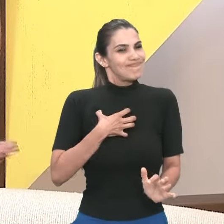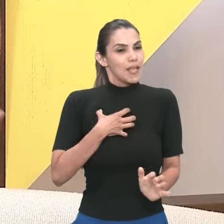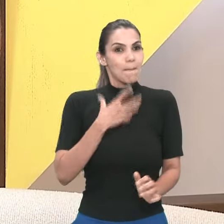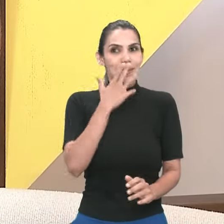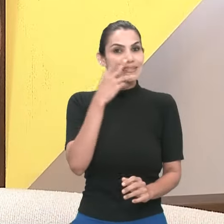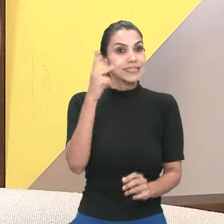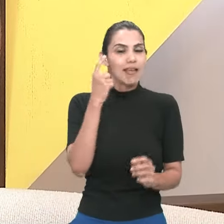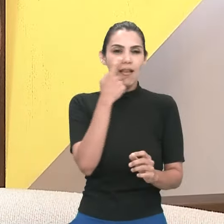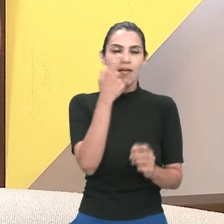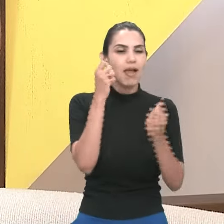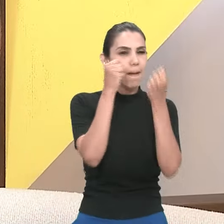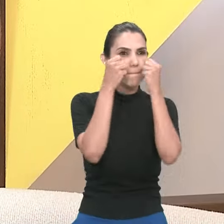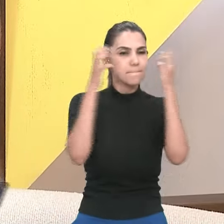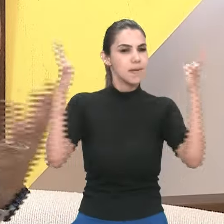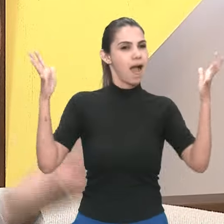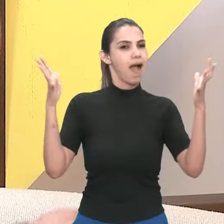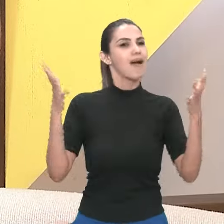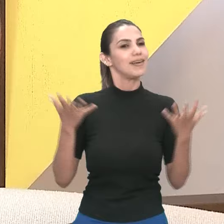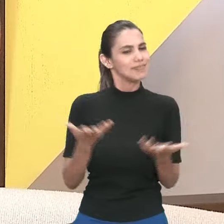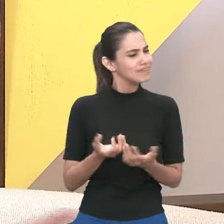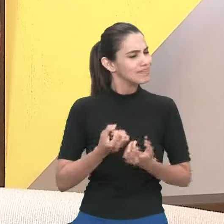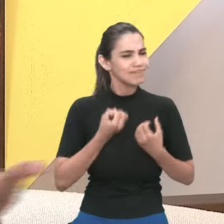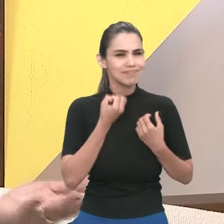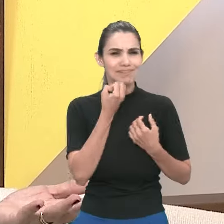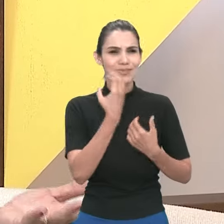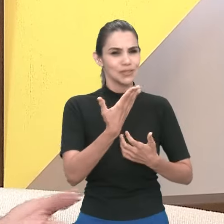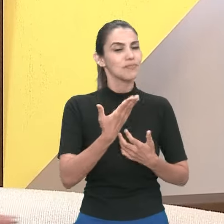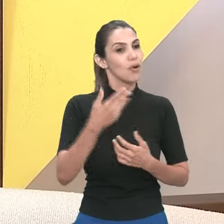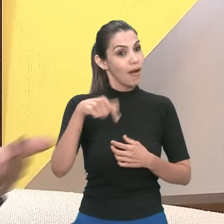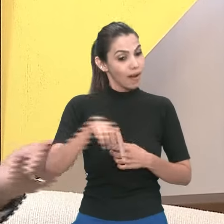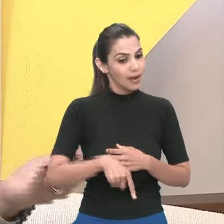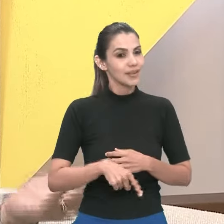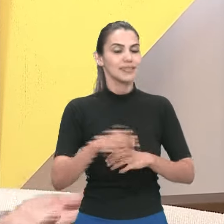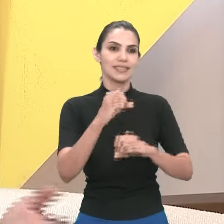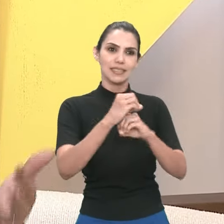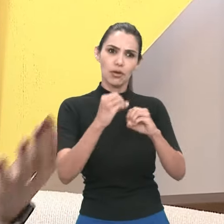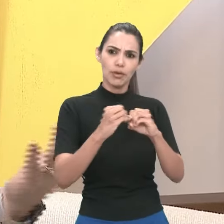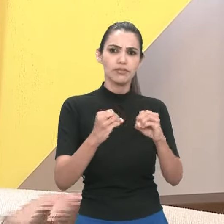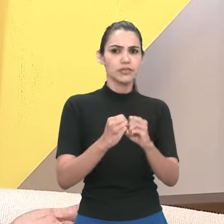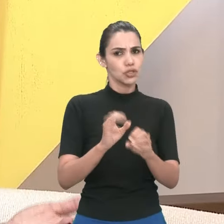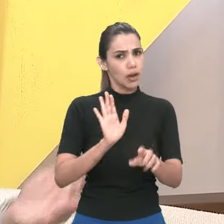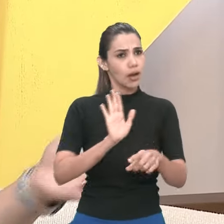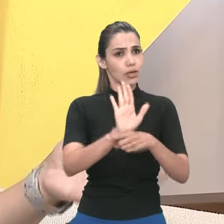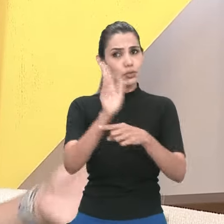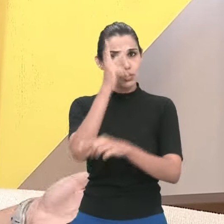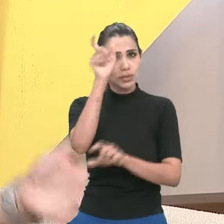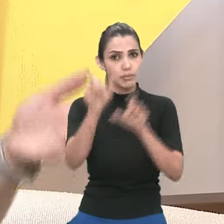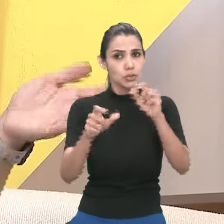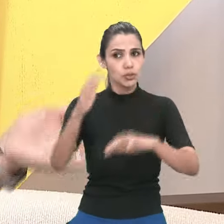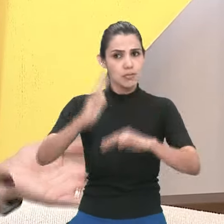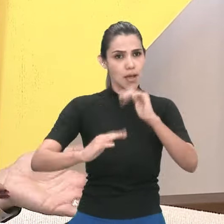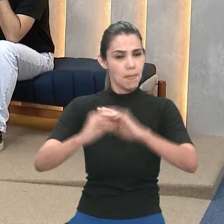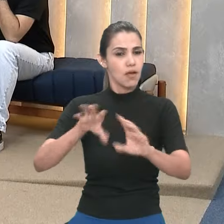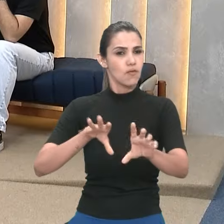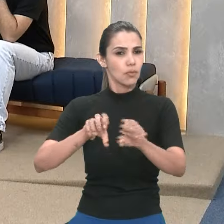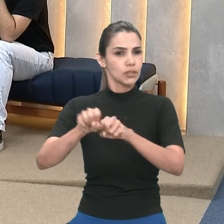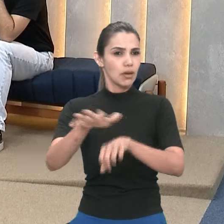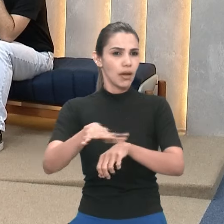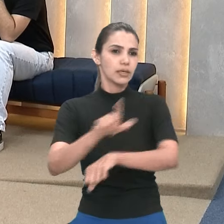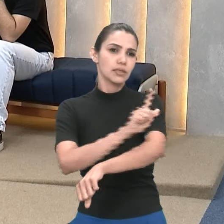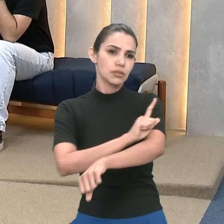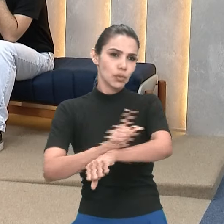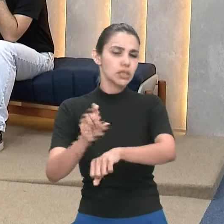olhar dele e isso impulsiona, né? Com certeza. A universidade forma pessoas, forma profissionais, graduação, mestrado,